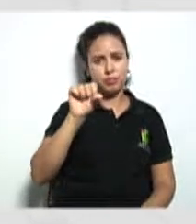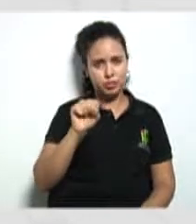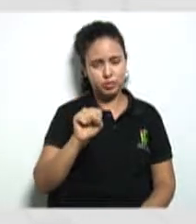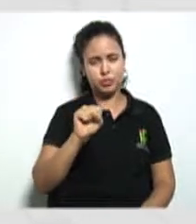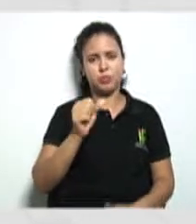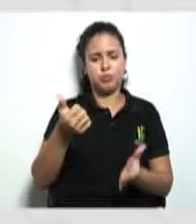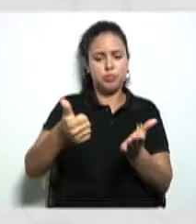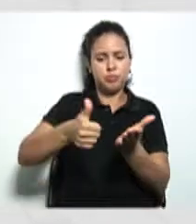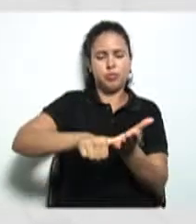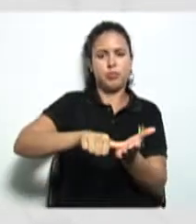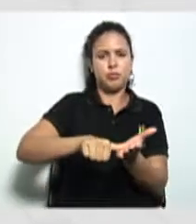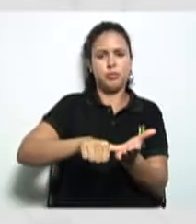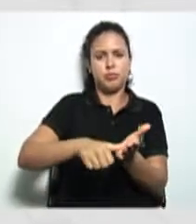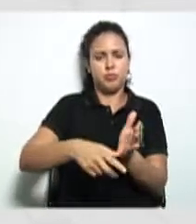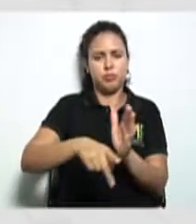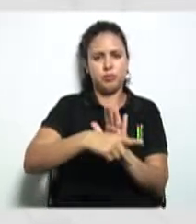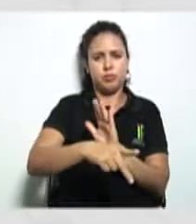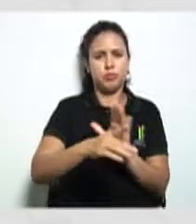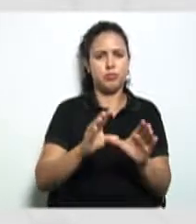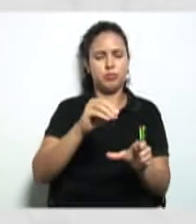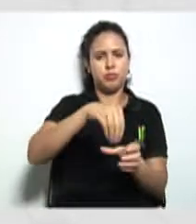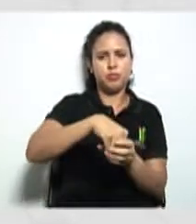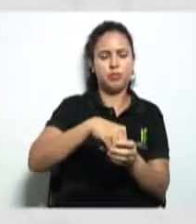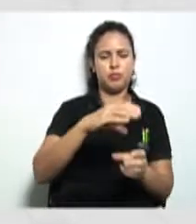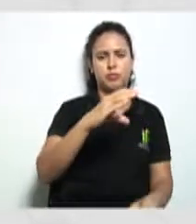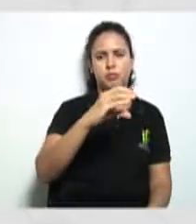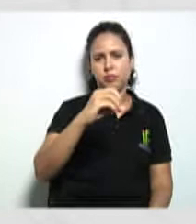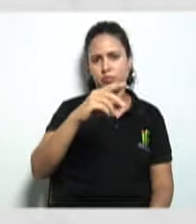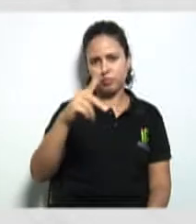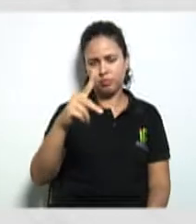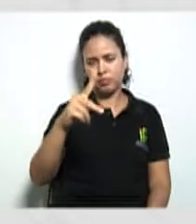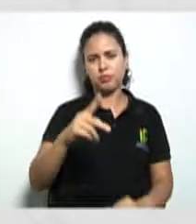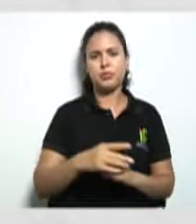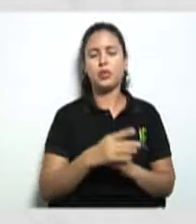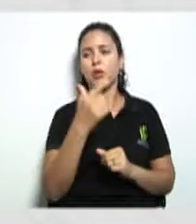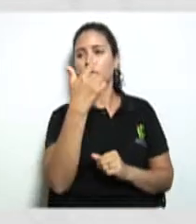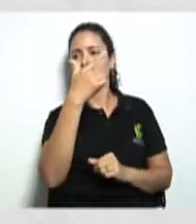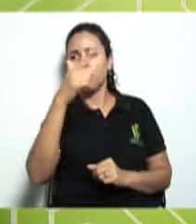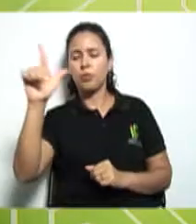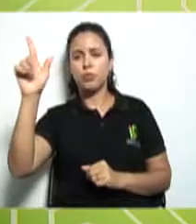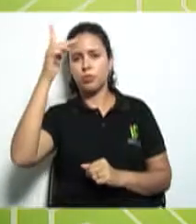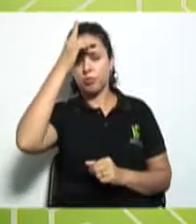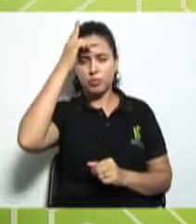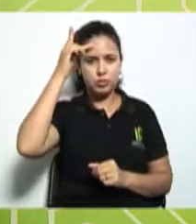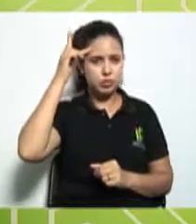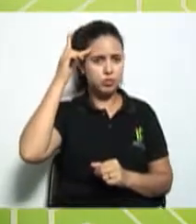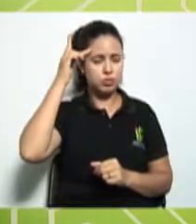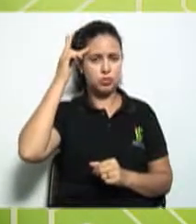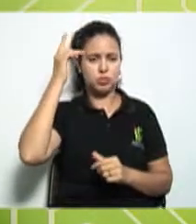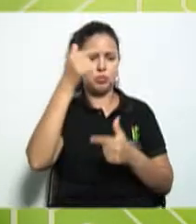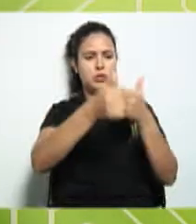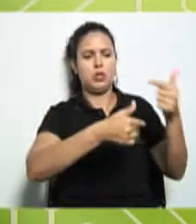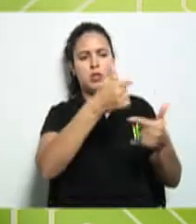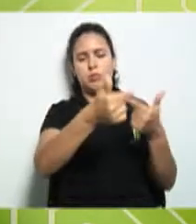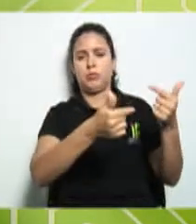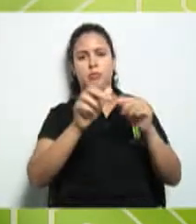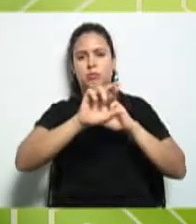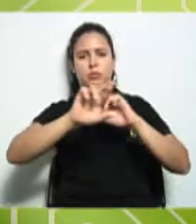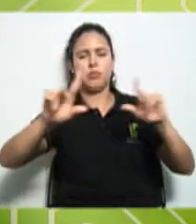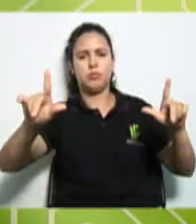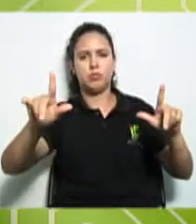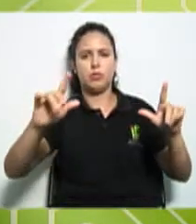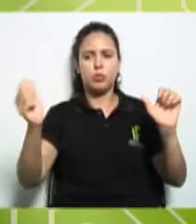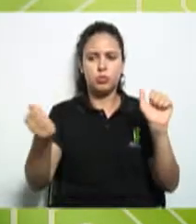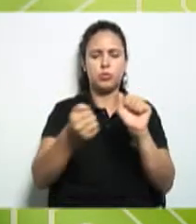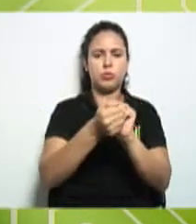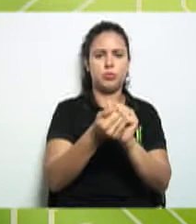cooperativa. Outra pessoa que não esteja ligada à pesca, então ele não poderá fazer